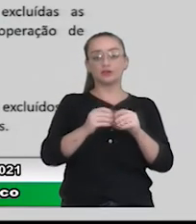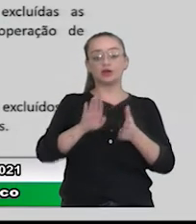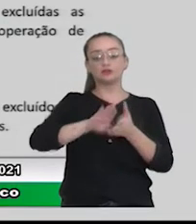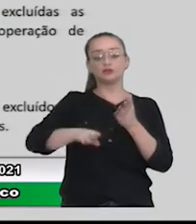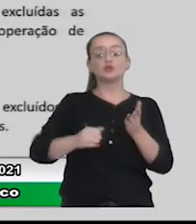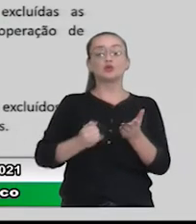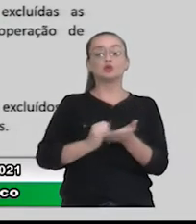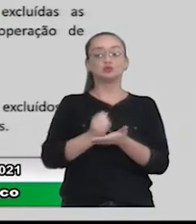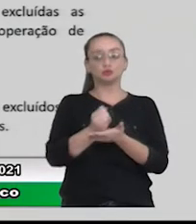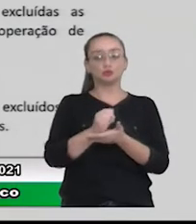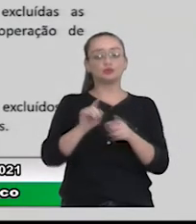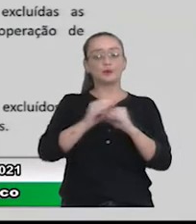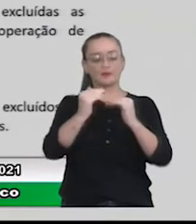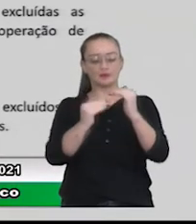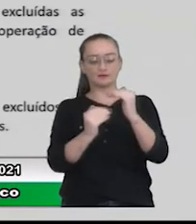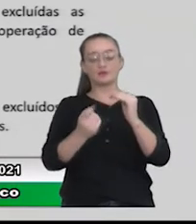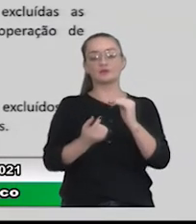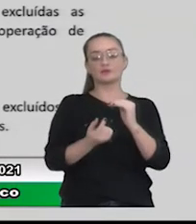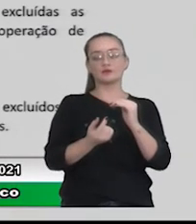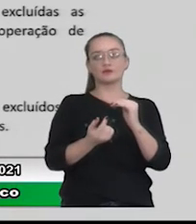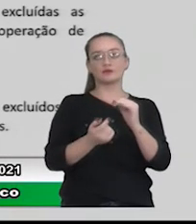financeiros e amortização de dívida.